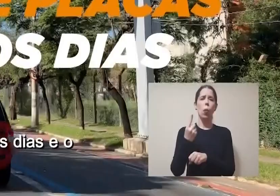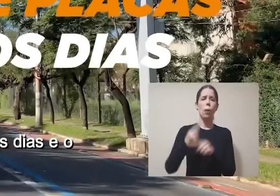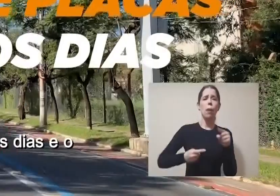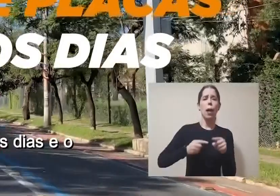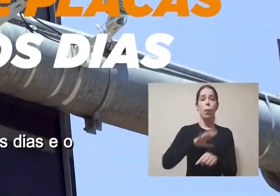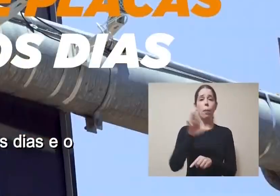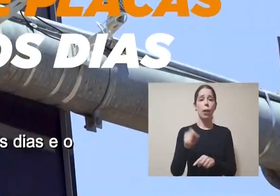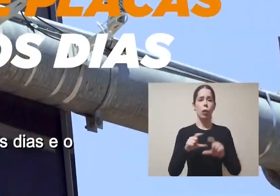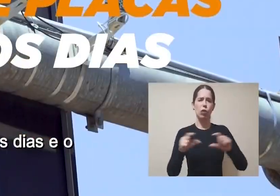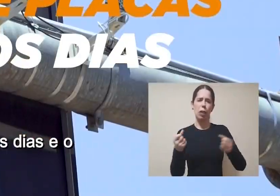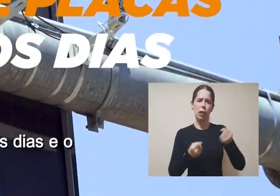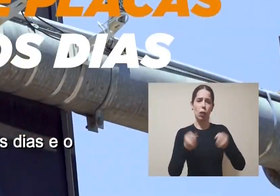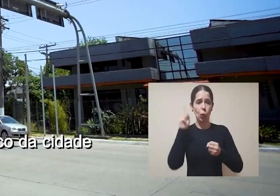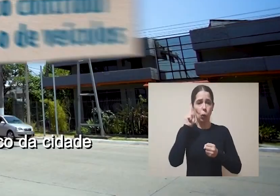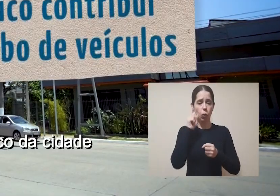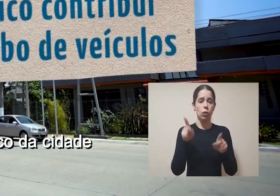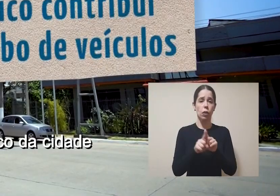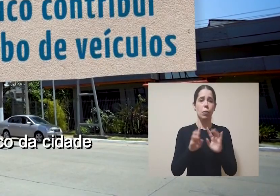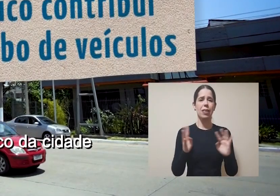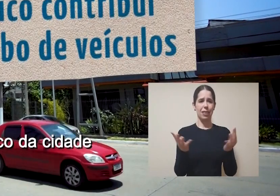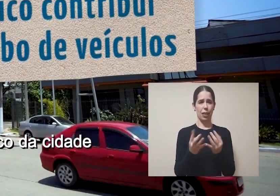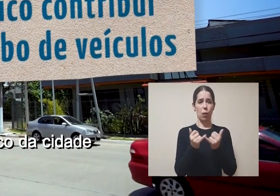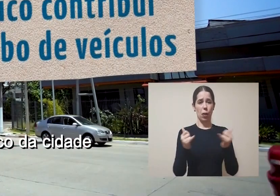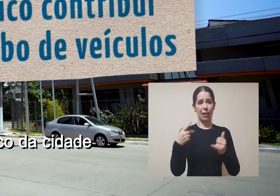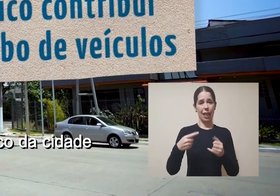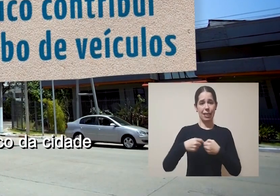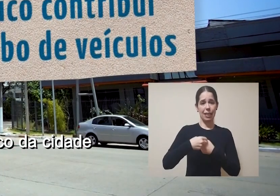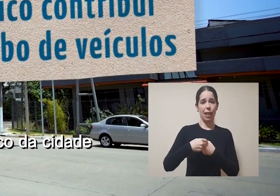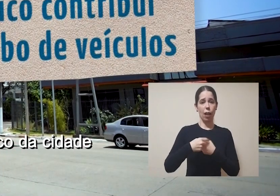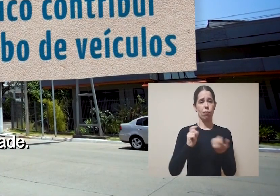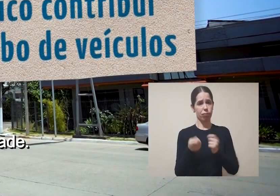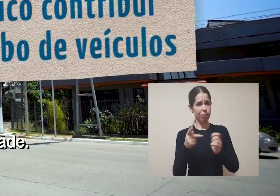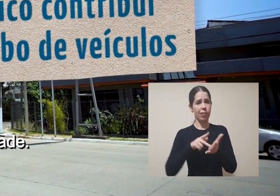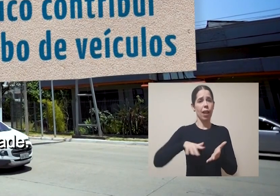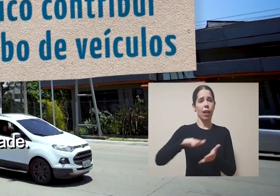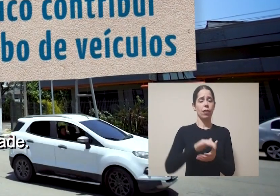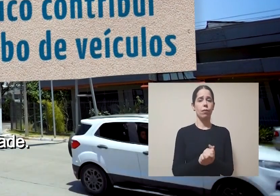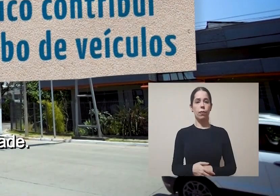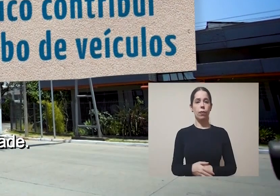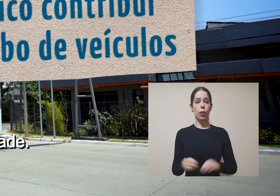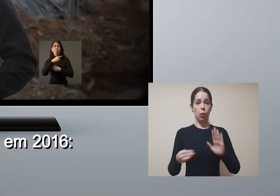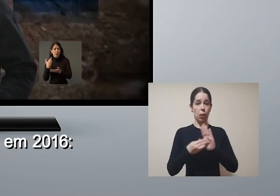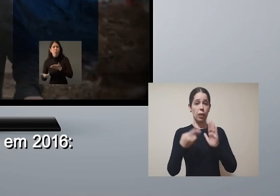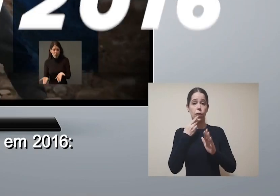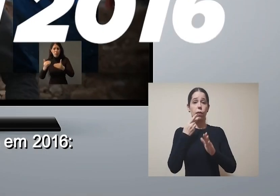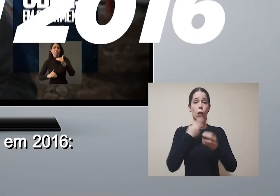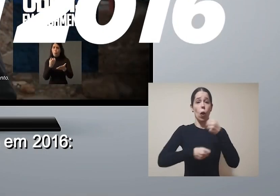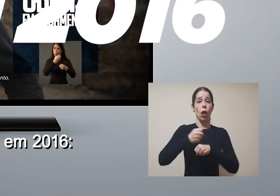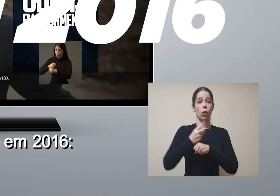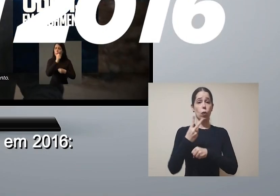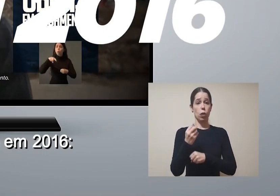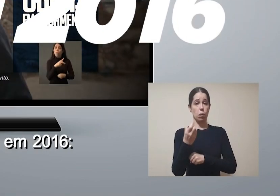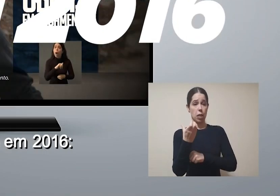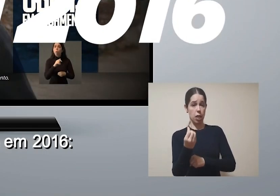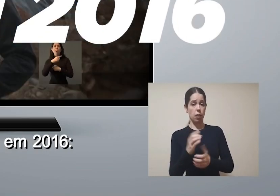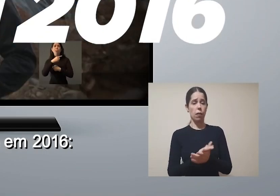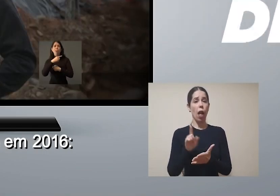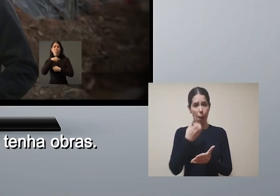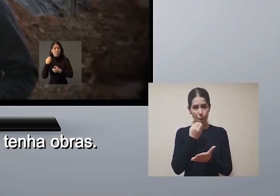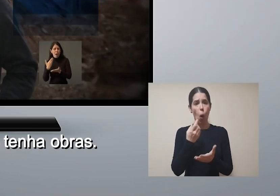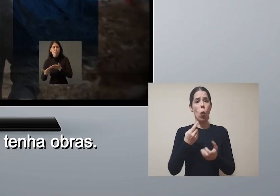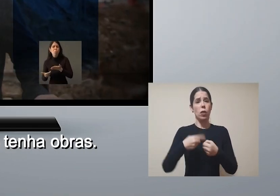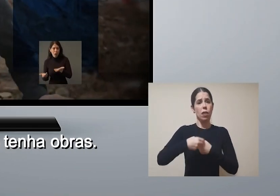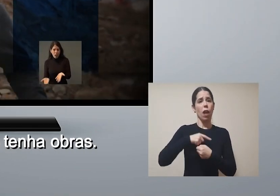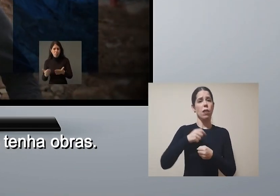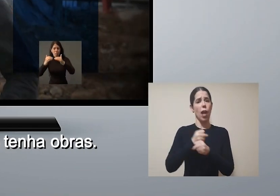e meio de placas todos os dias. E o cercamento eletrônico da cidade virou realidade. Marquesan disse em 2016.